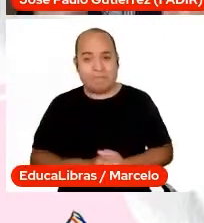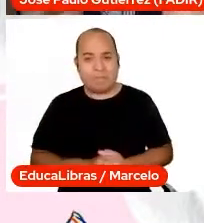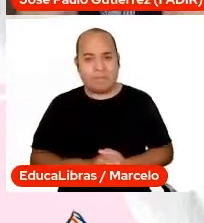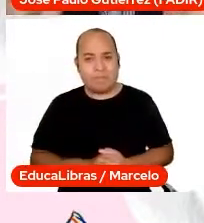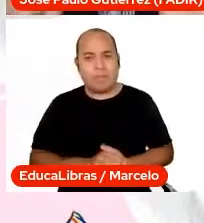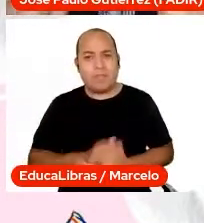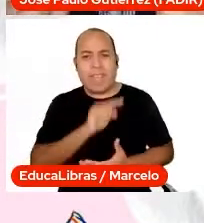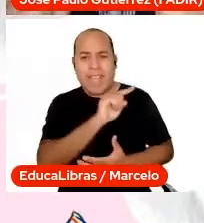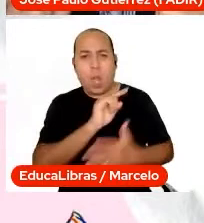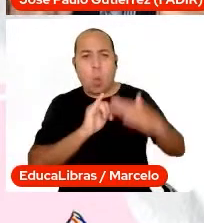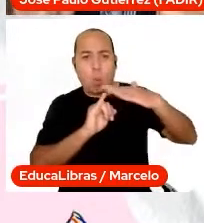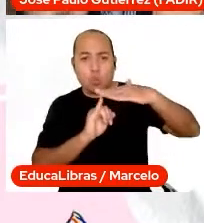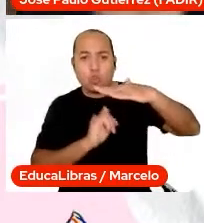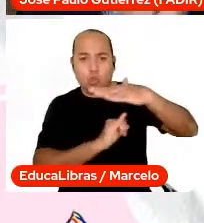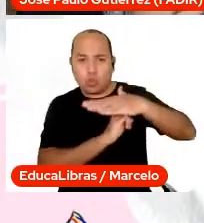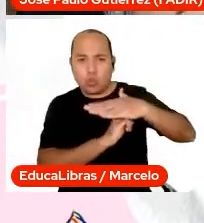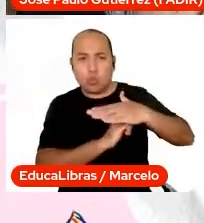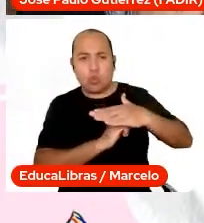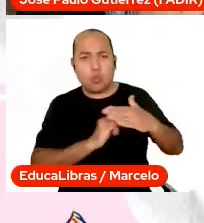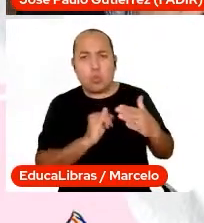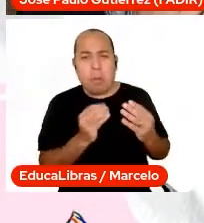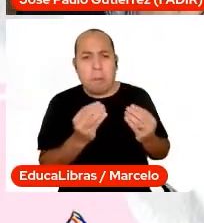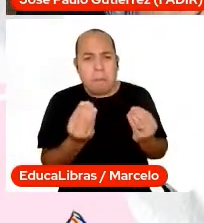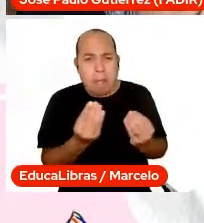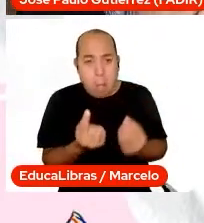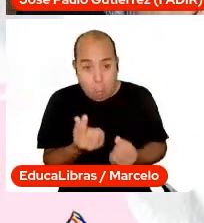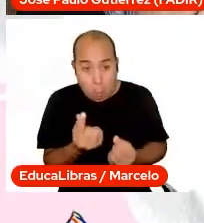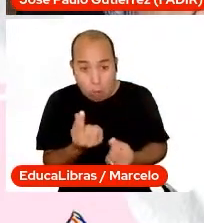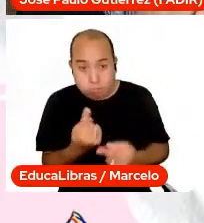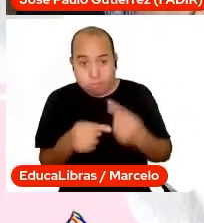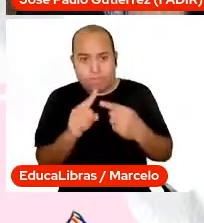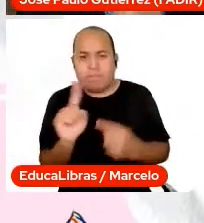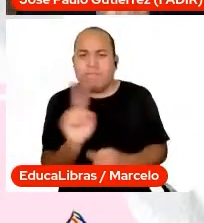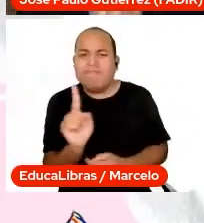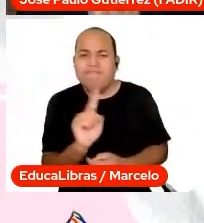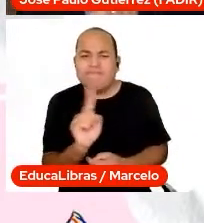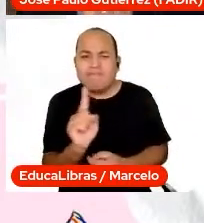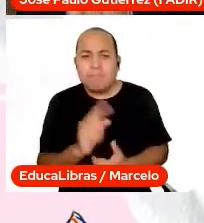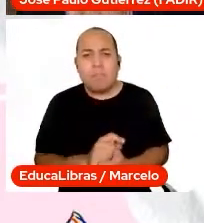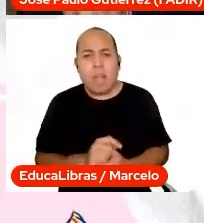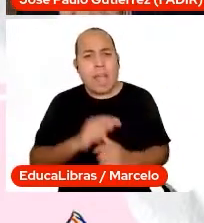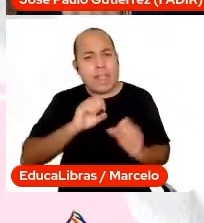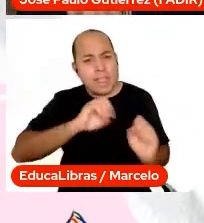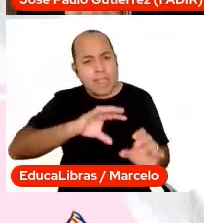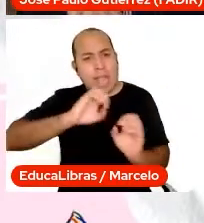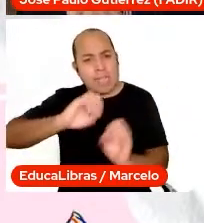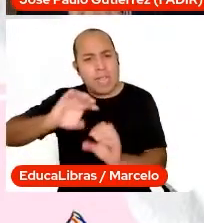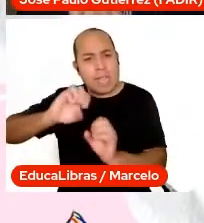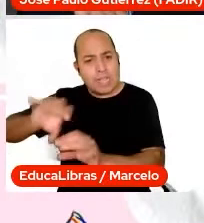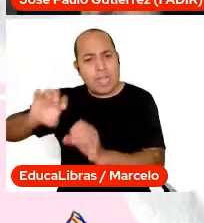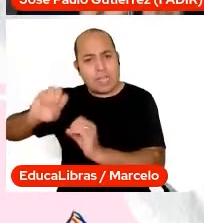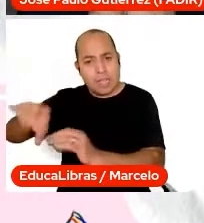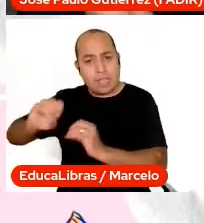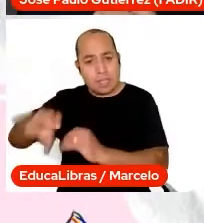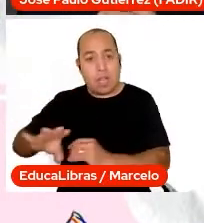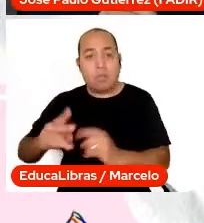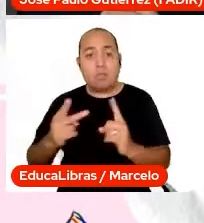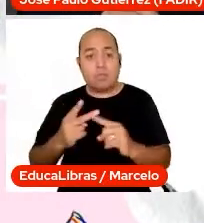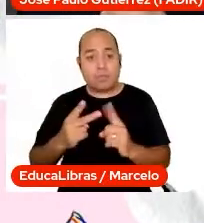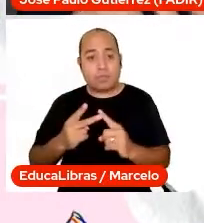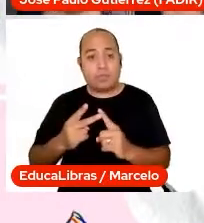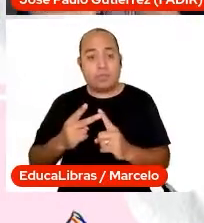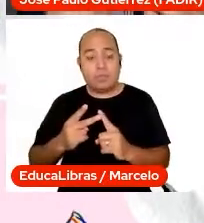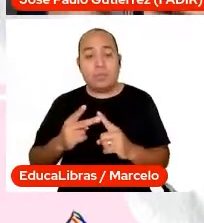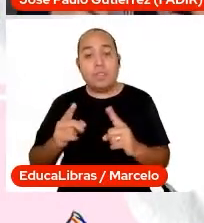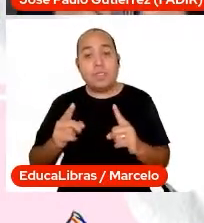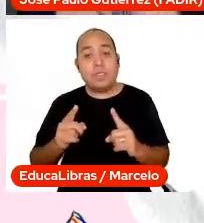essas duas grandes temáticas, os direitos humanos, nos seus 30 artigos, e a educação em direitos humanos. Aqui eu coloquei o